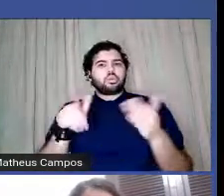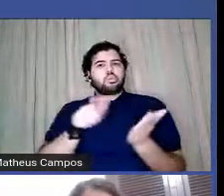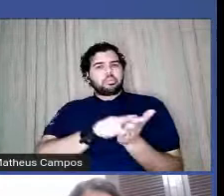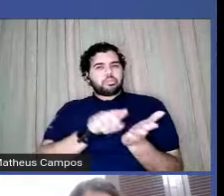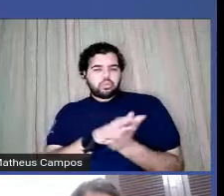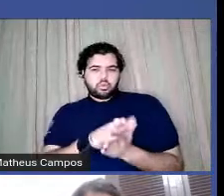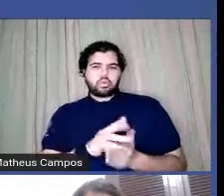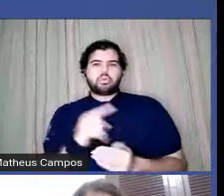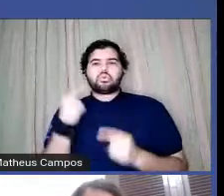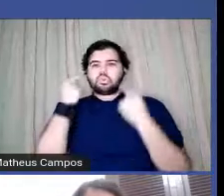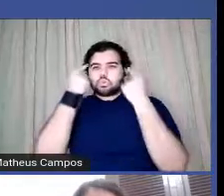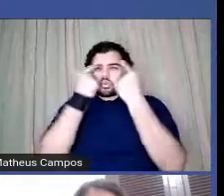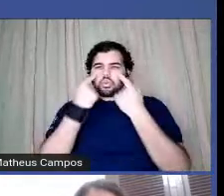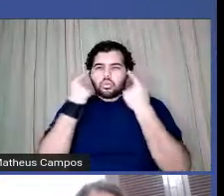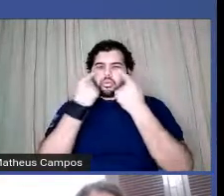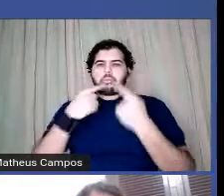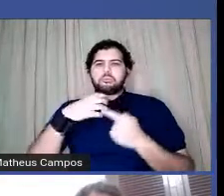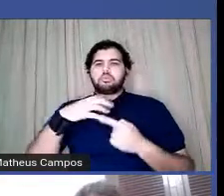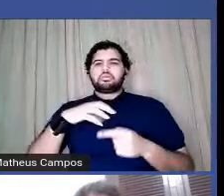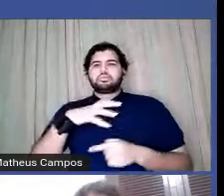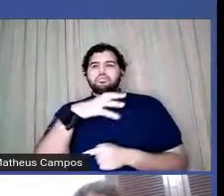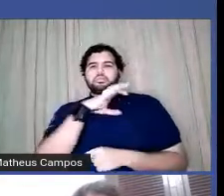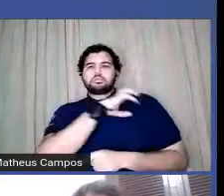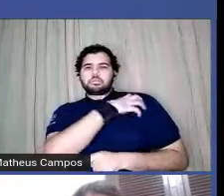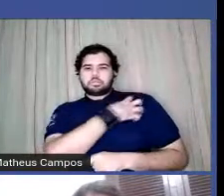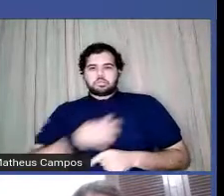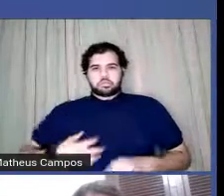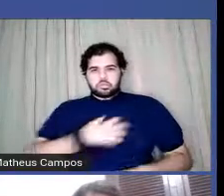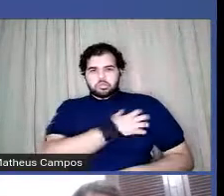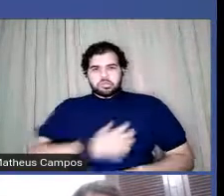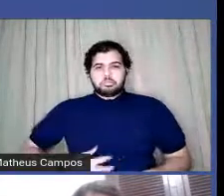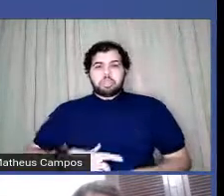Chigre com Fome. Pode passar.